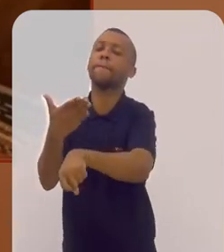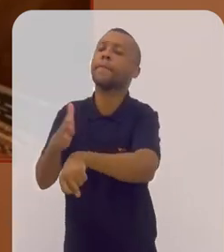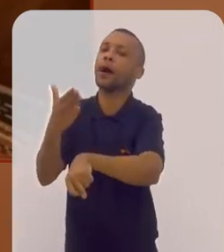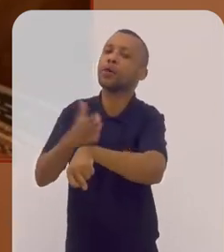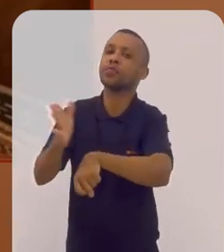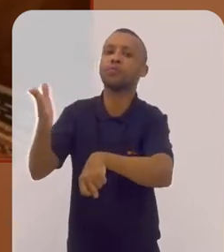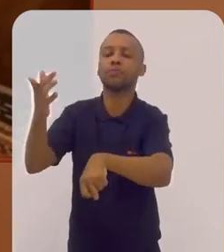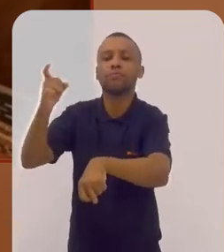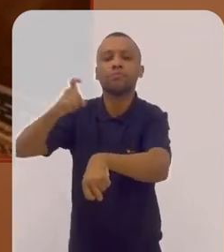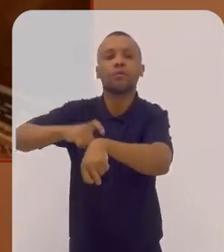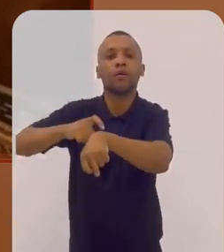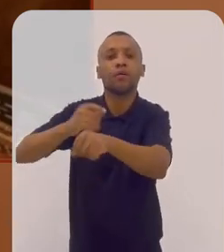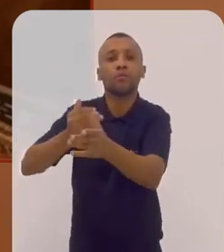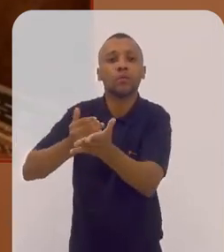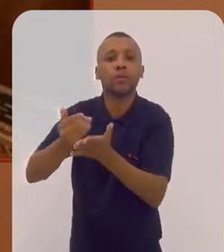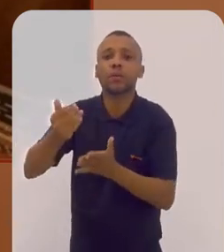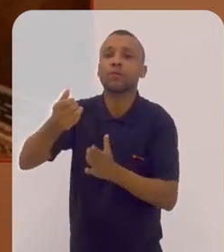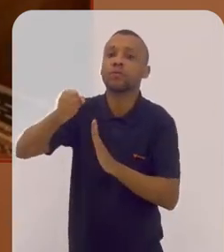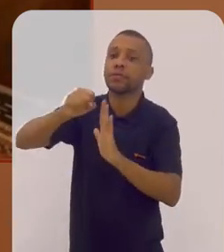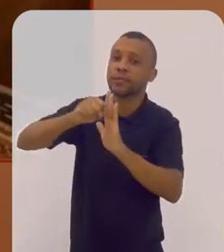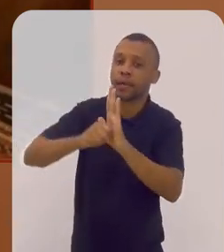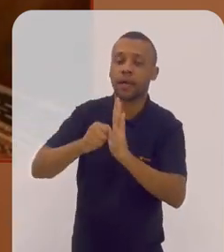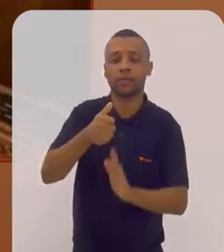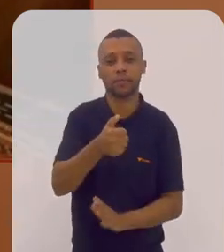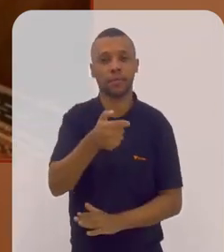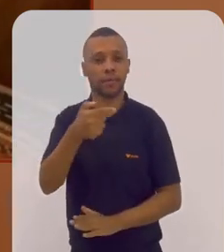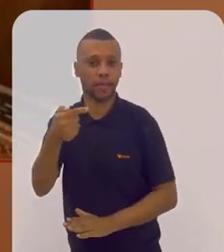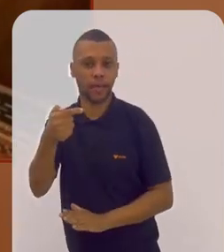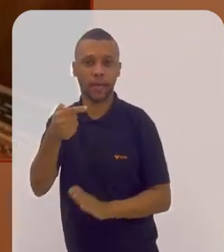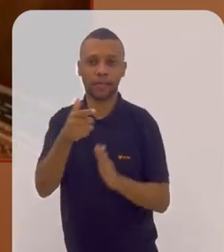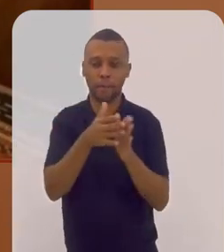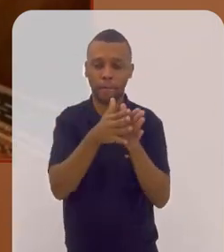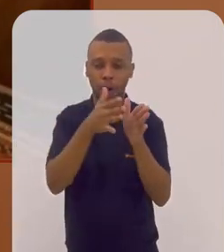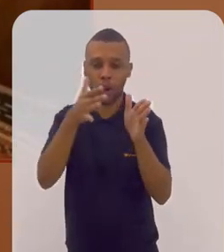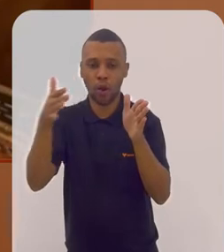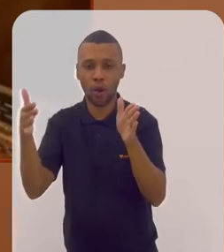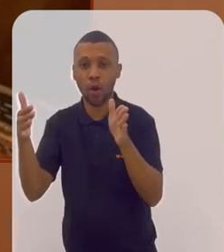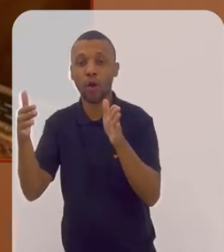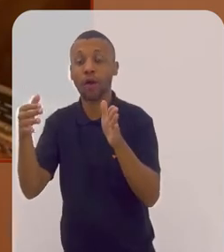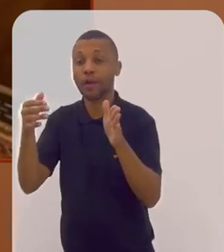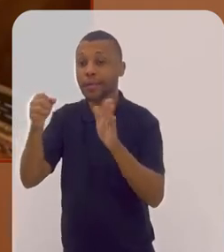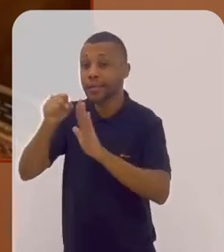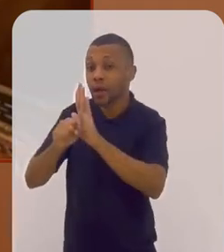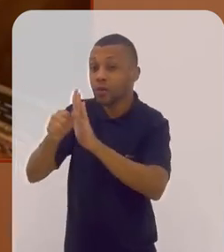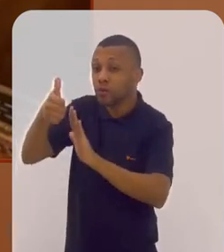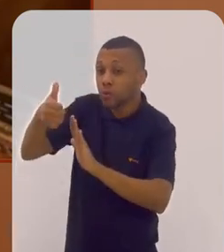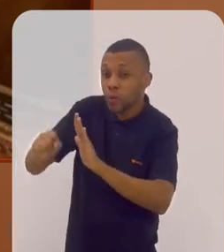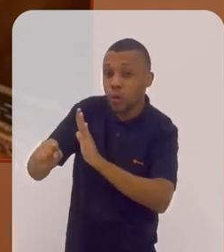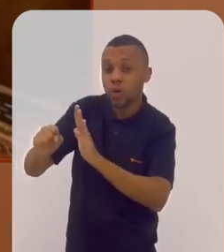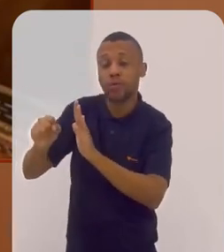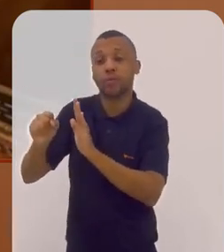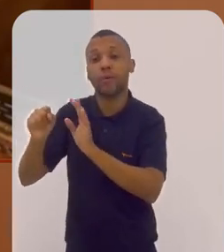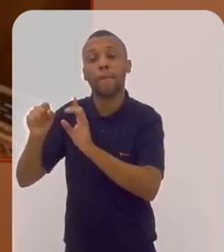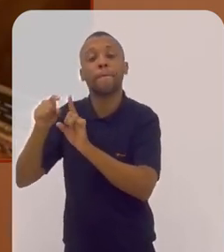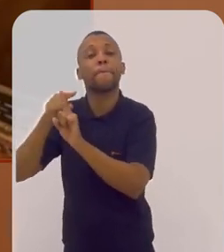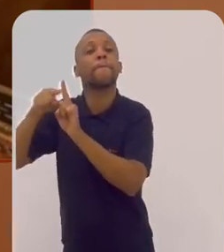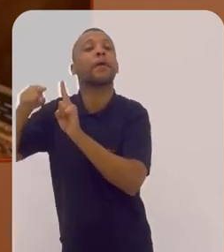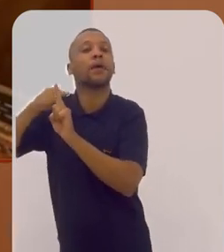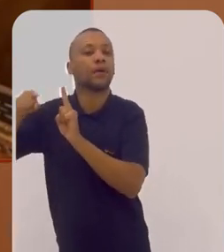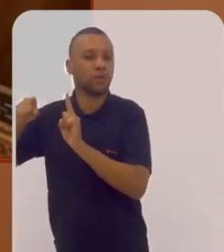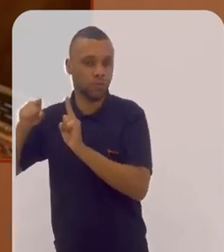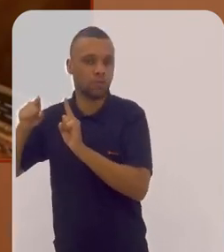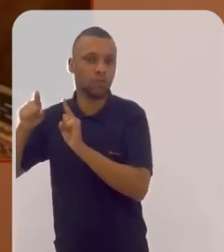praticou mais ou menos do início do século XVII até meados do século XVIII. A gente